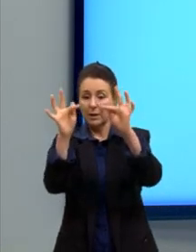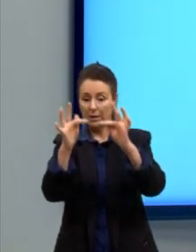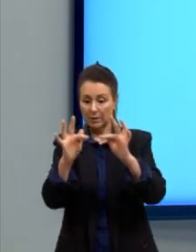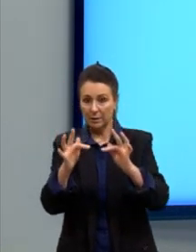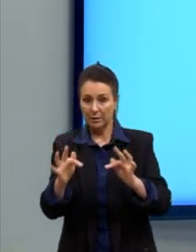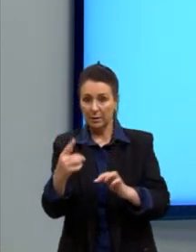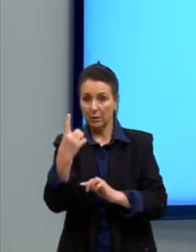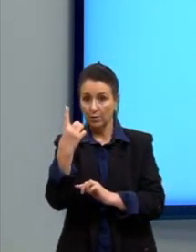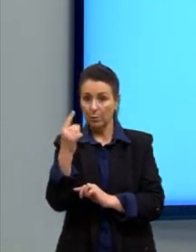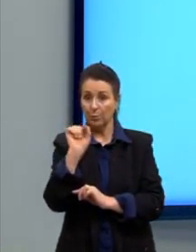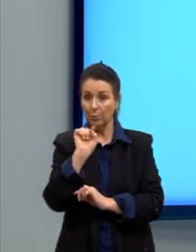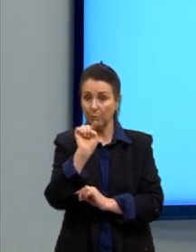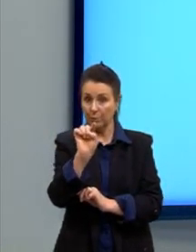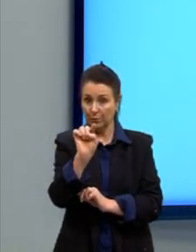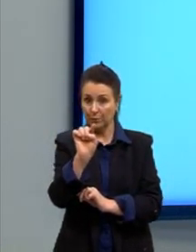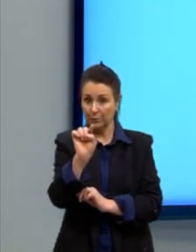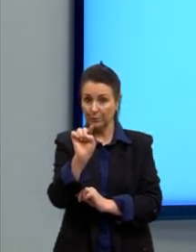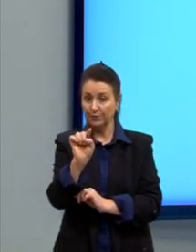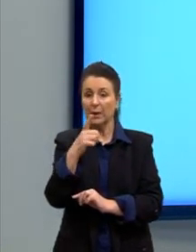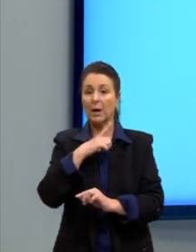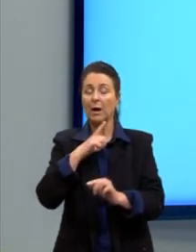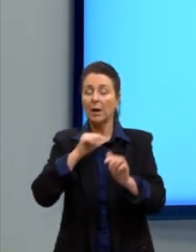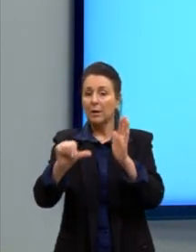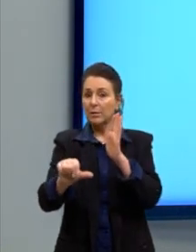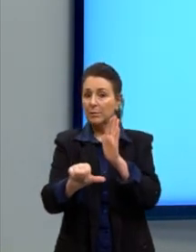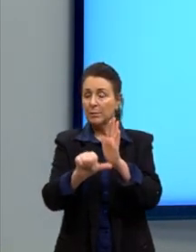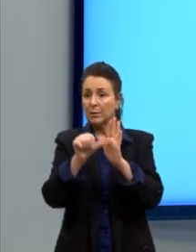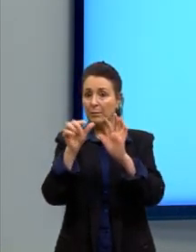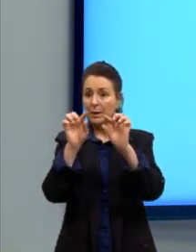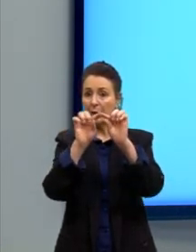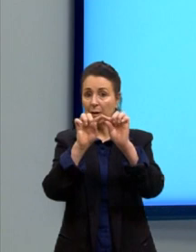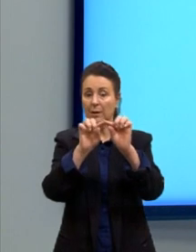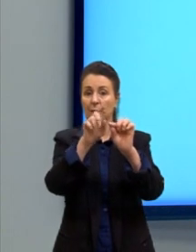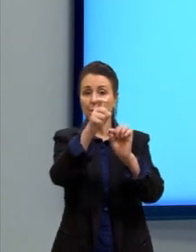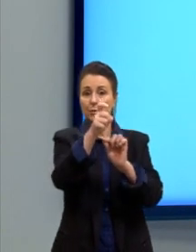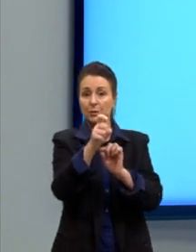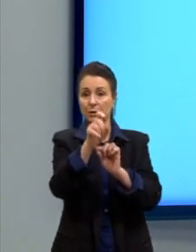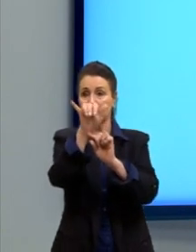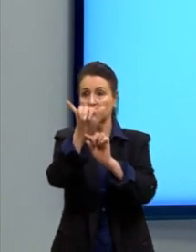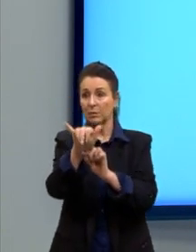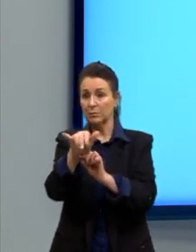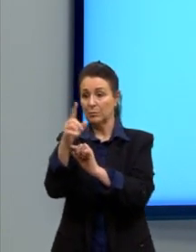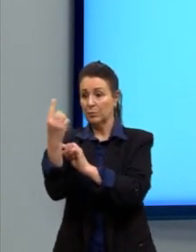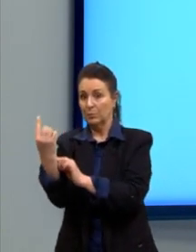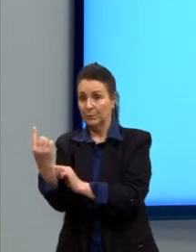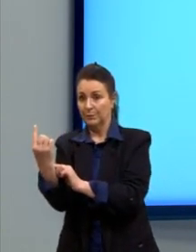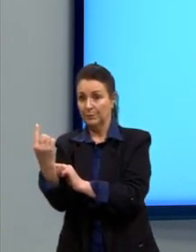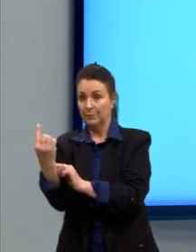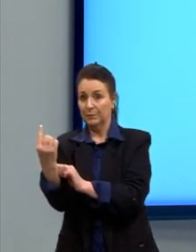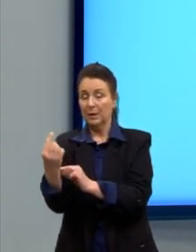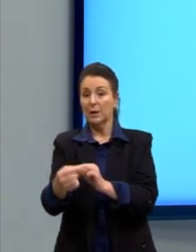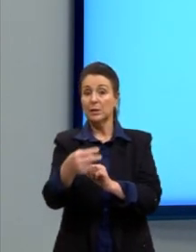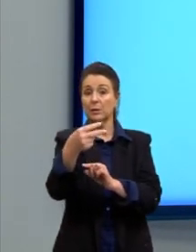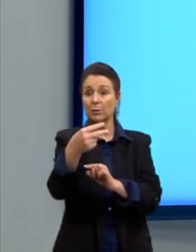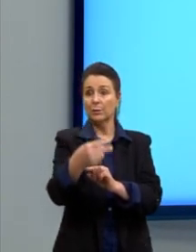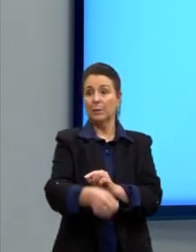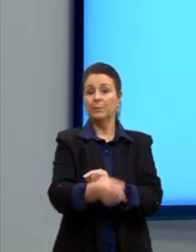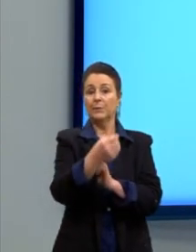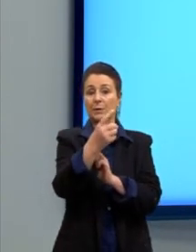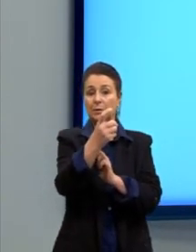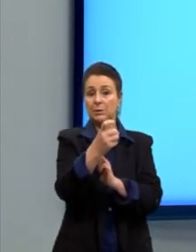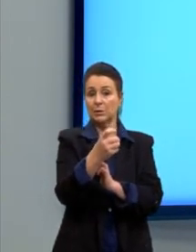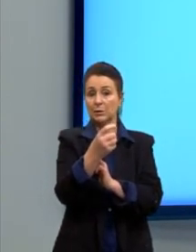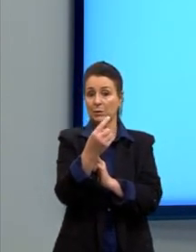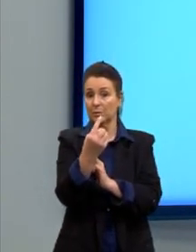ponto. A primeira linha, então, fica o X e o Y e o numerozinho 1. Na segunda linha, nós